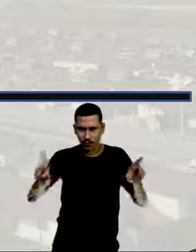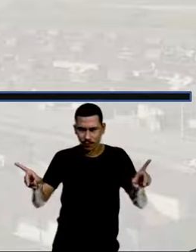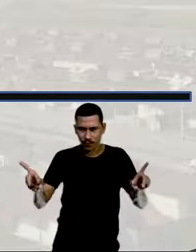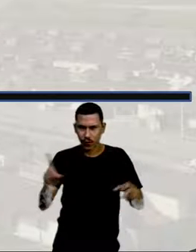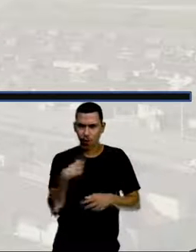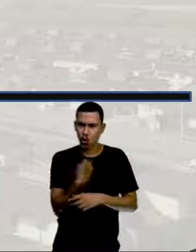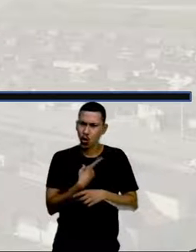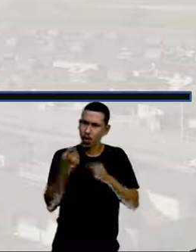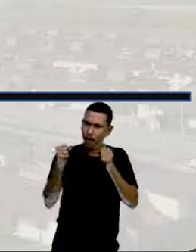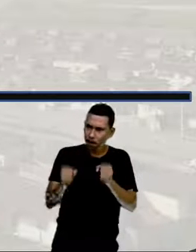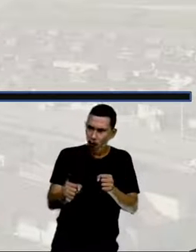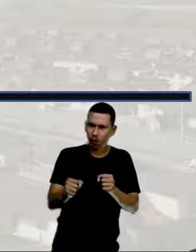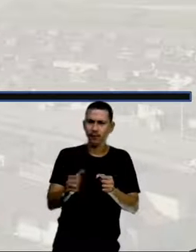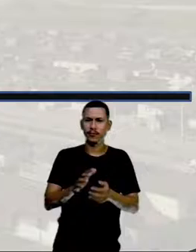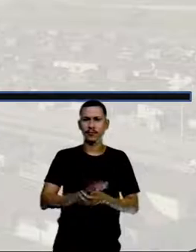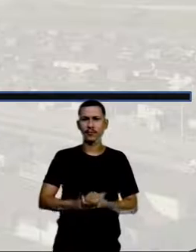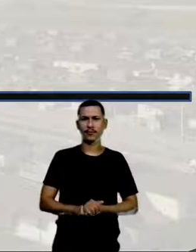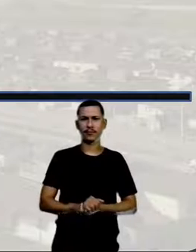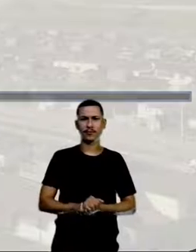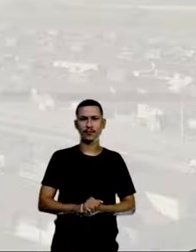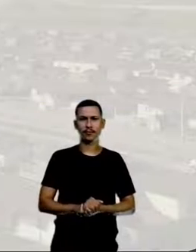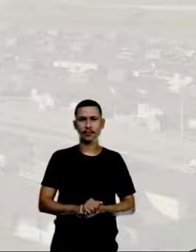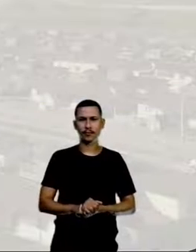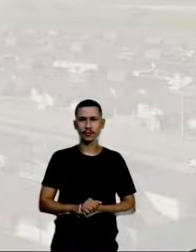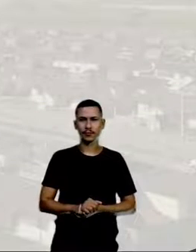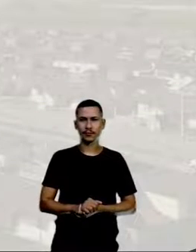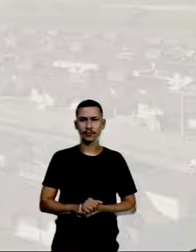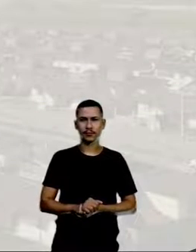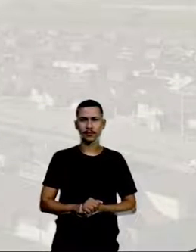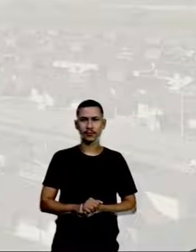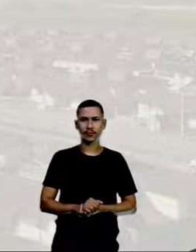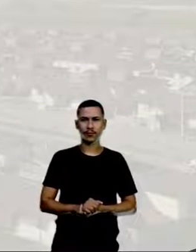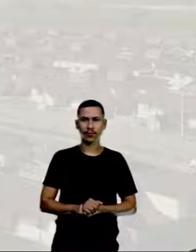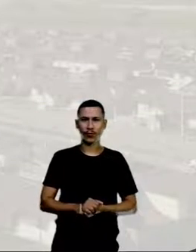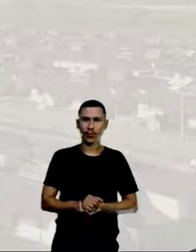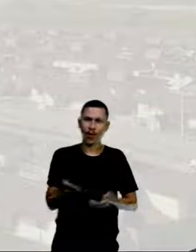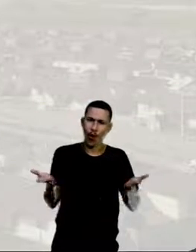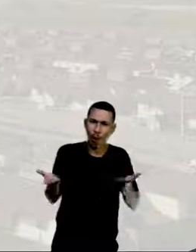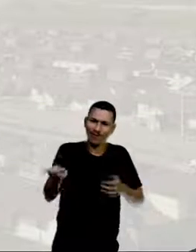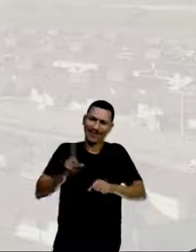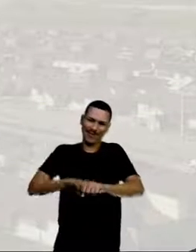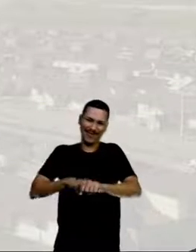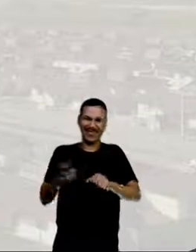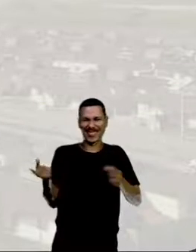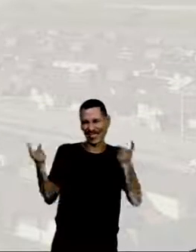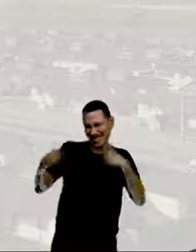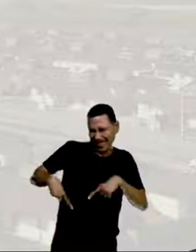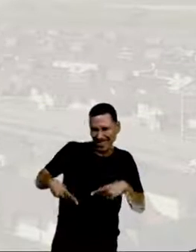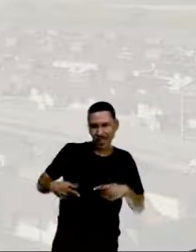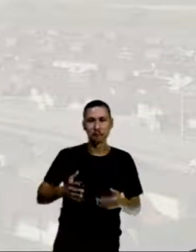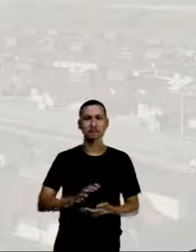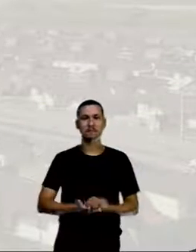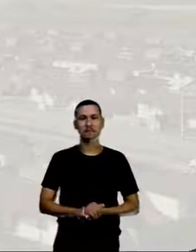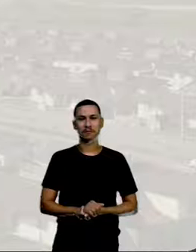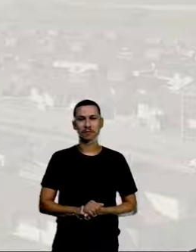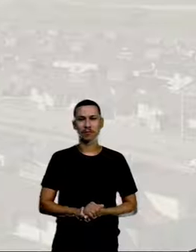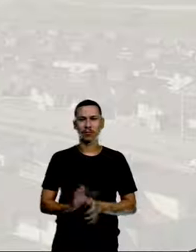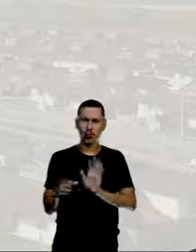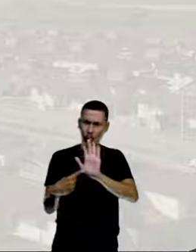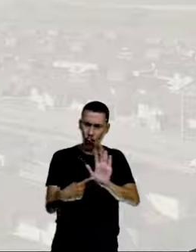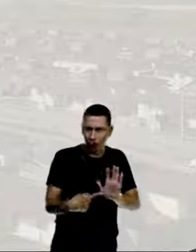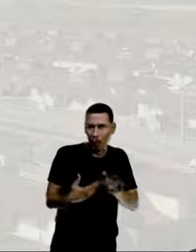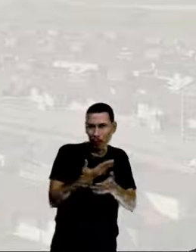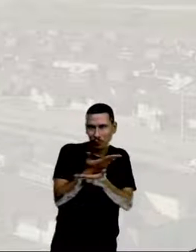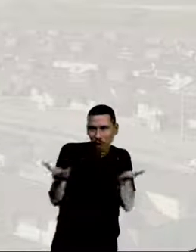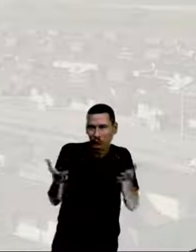a gente pode chamar de alternos internos. Tá certo? Então, chegou a hora do nosso desafio. Eu vou dar uma